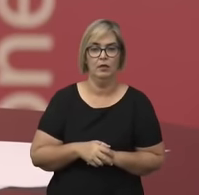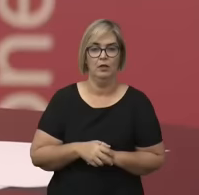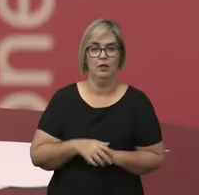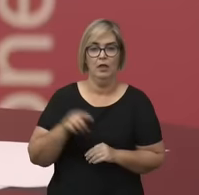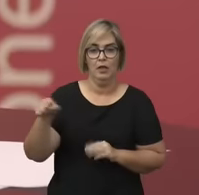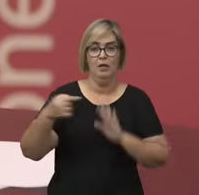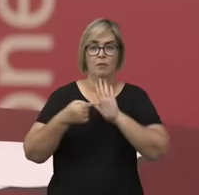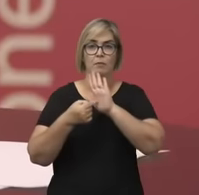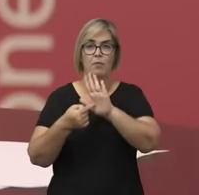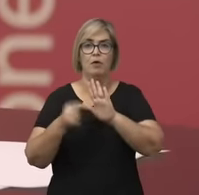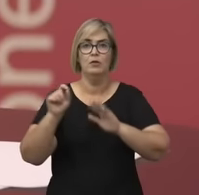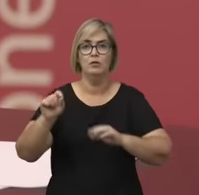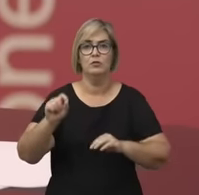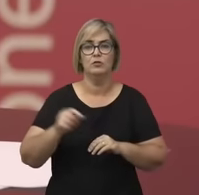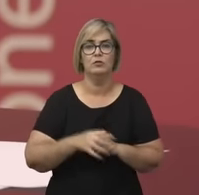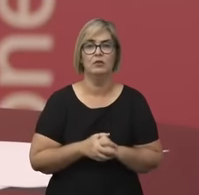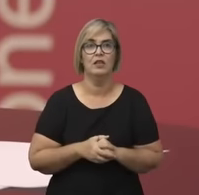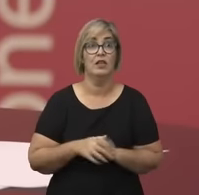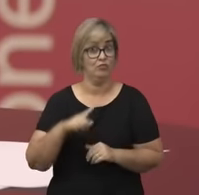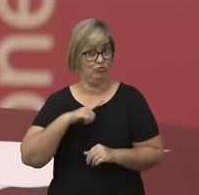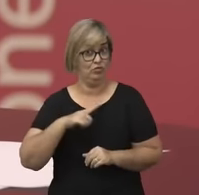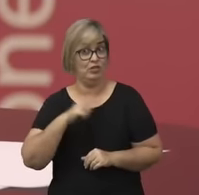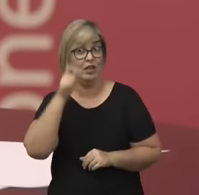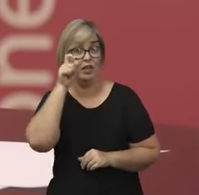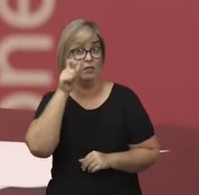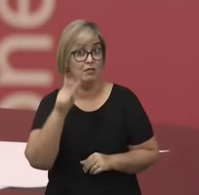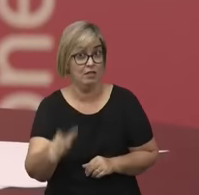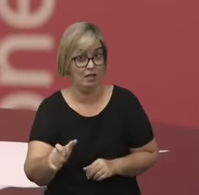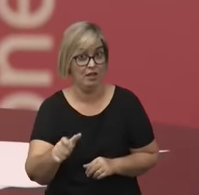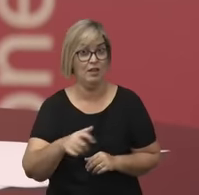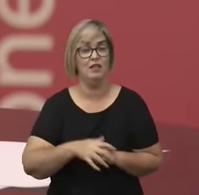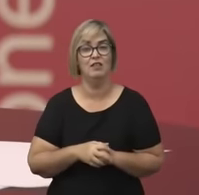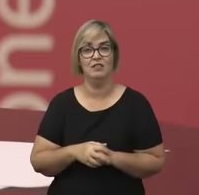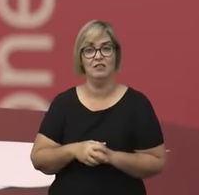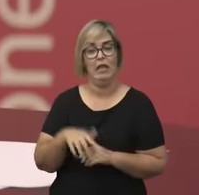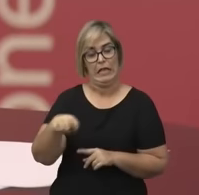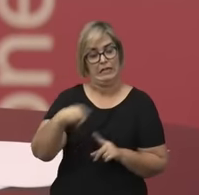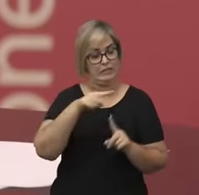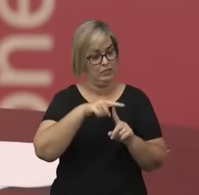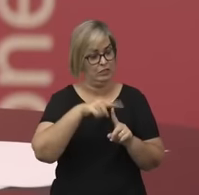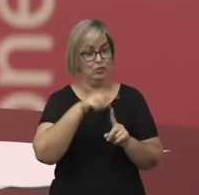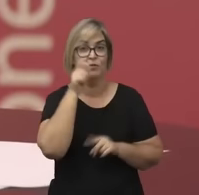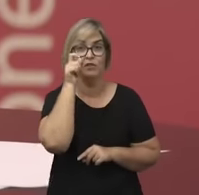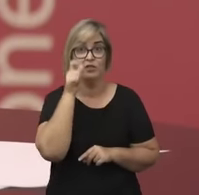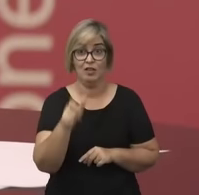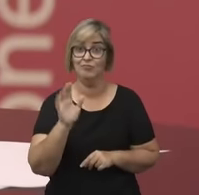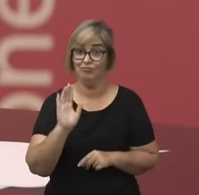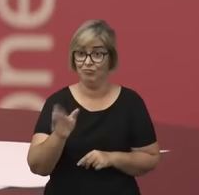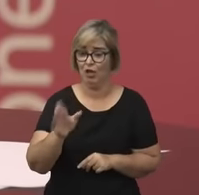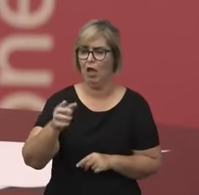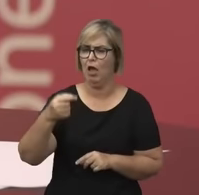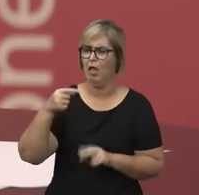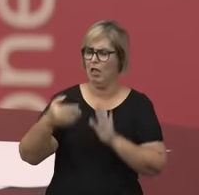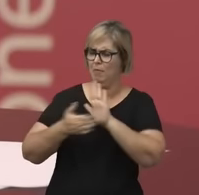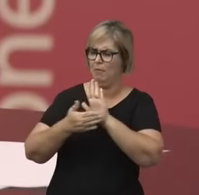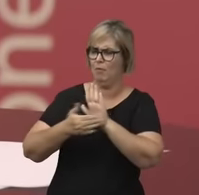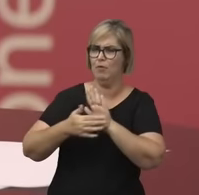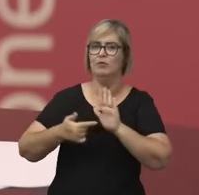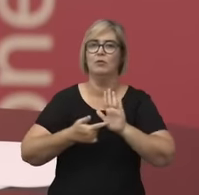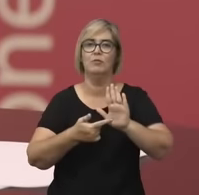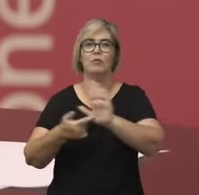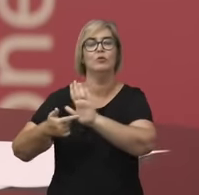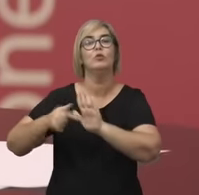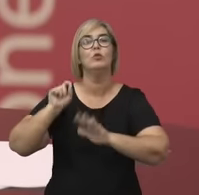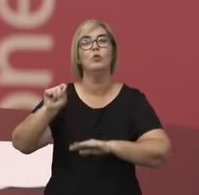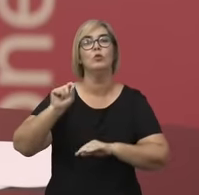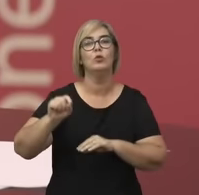Descartes tinha um interesse, tinha esse tipo de interesse com o argumento que ele propôs, mas o importante é o